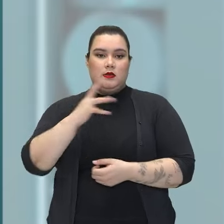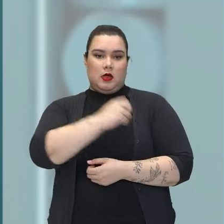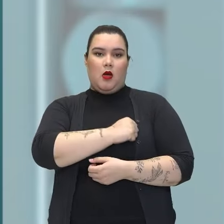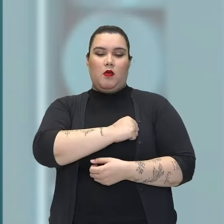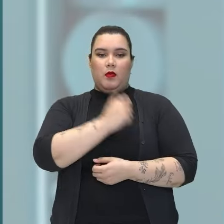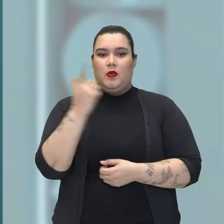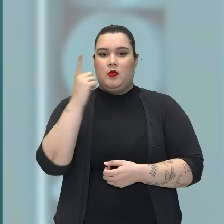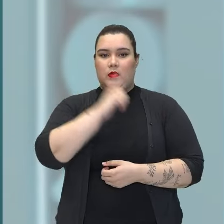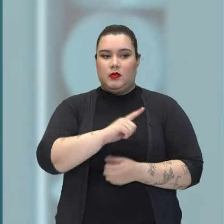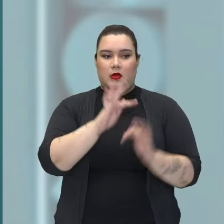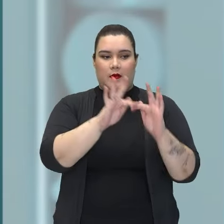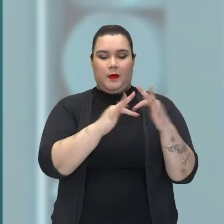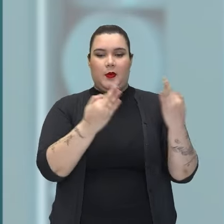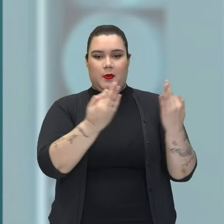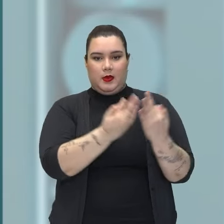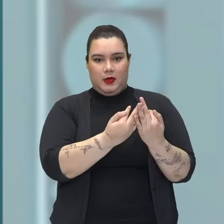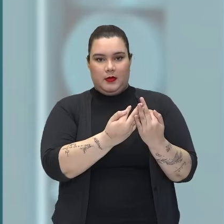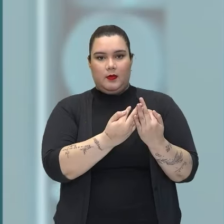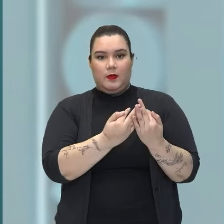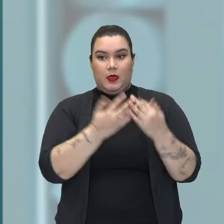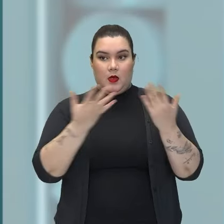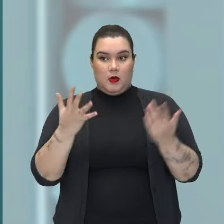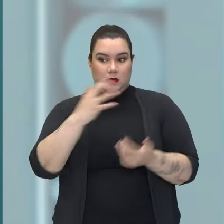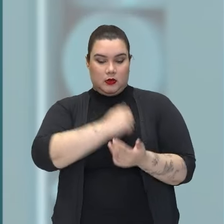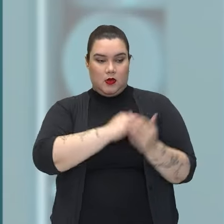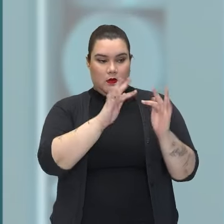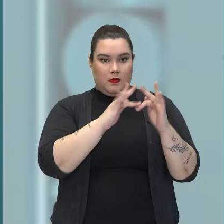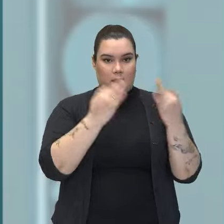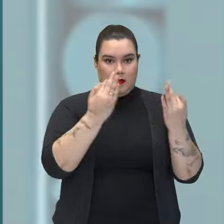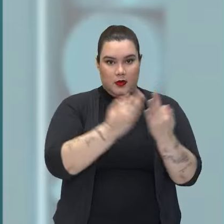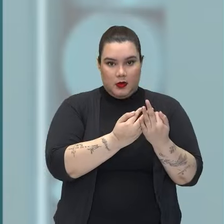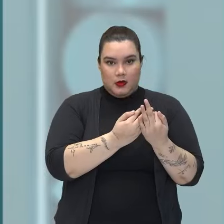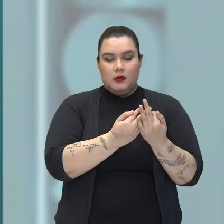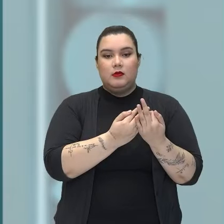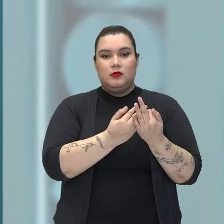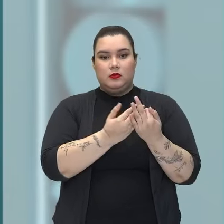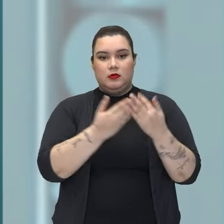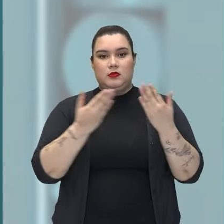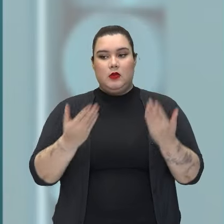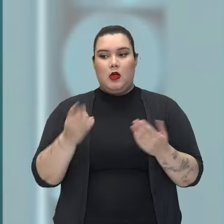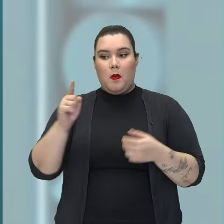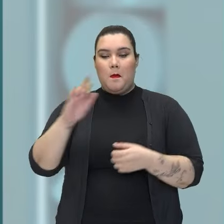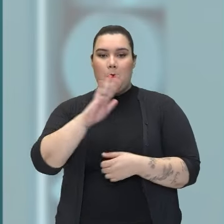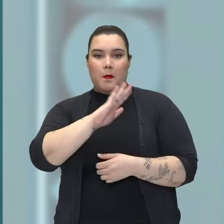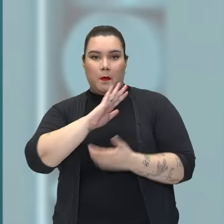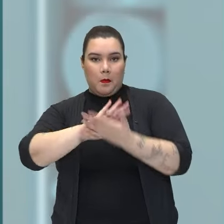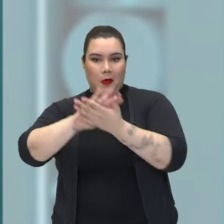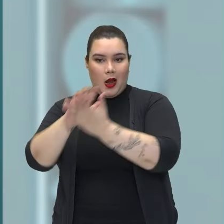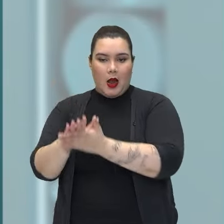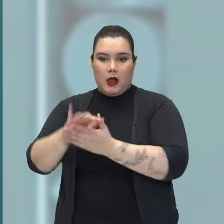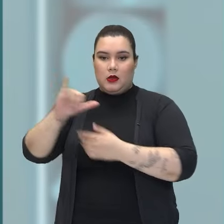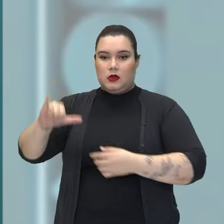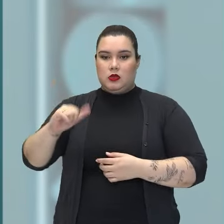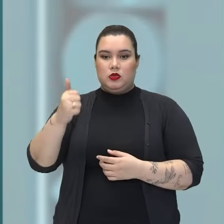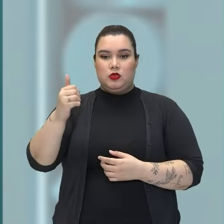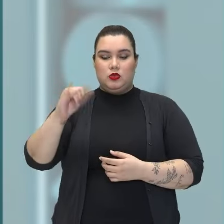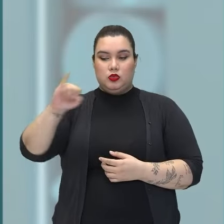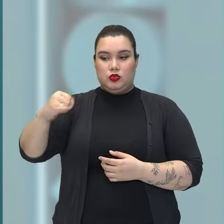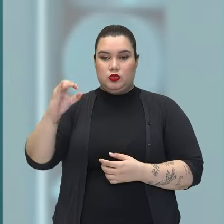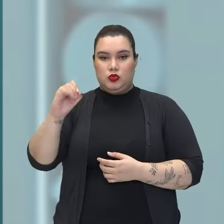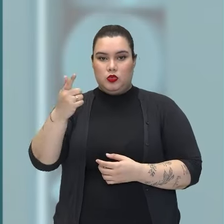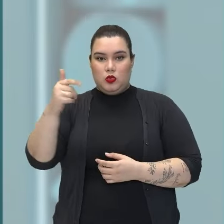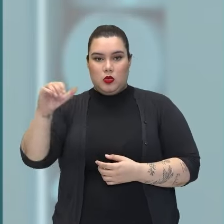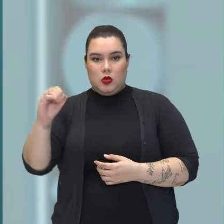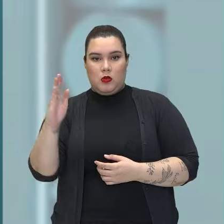essa família. E ao salvar ele, claro, dá fim em João Bem Bem, e ali ele sente, ele